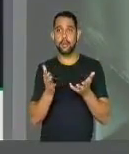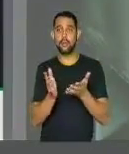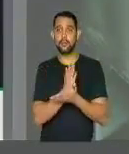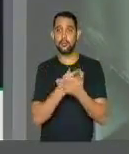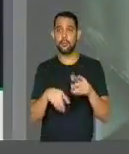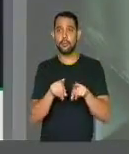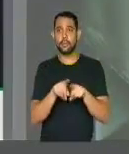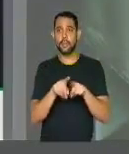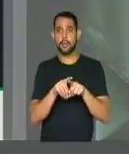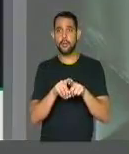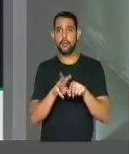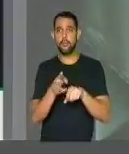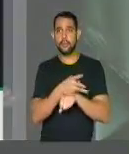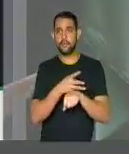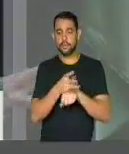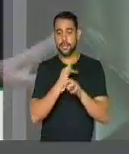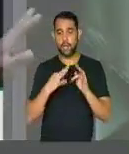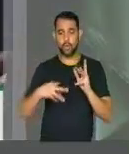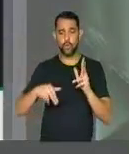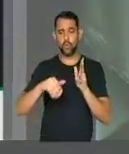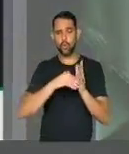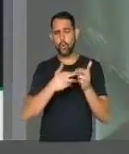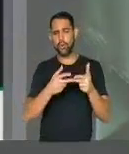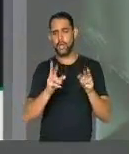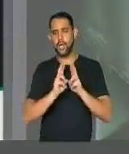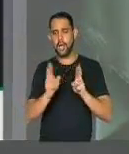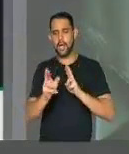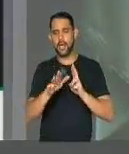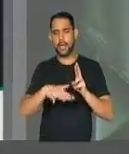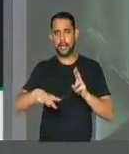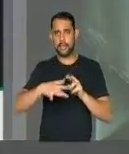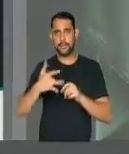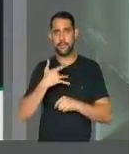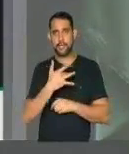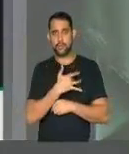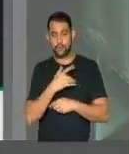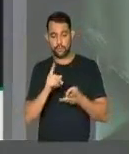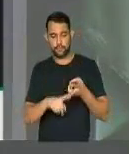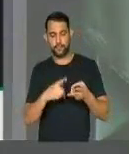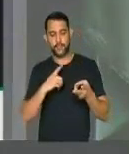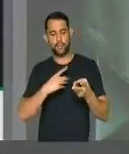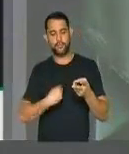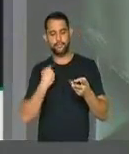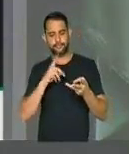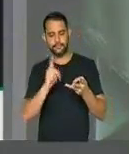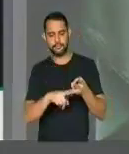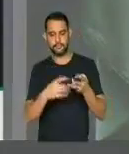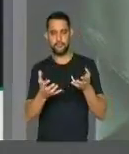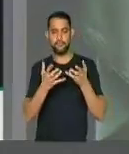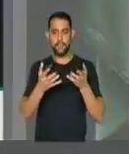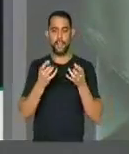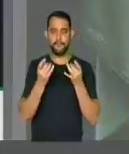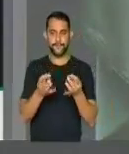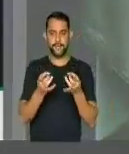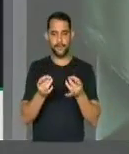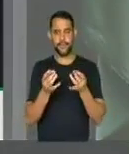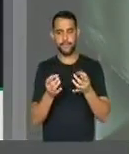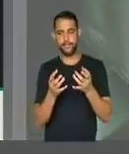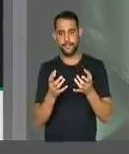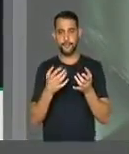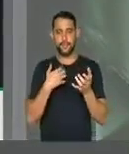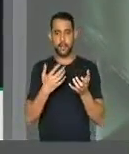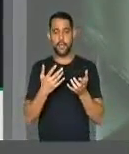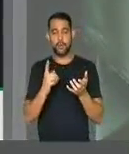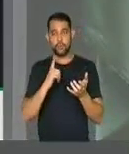querem também privatizar toda a rede de saúde. Nós estamos também querendo vender, e